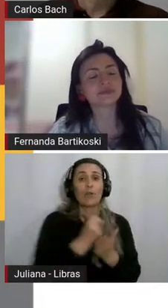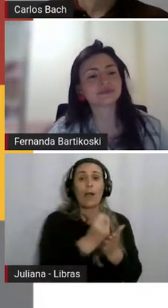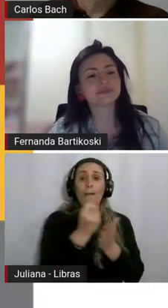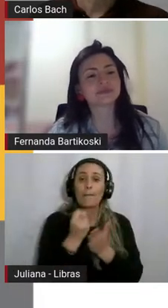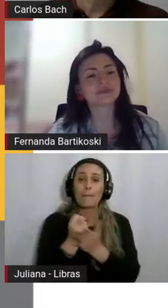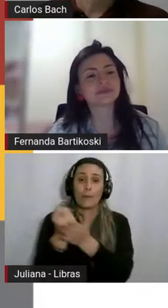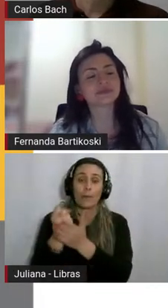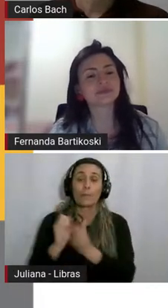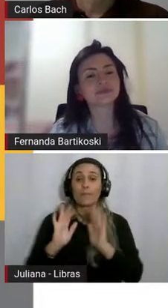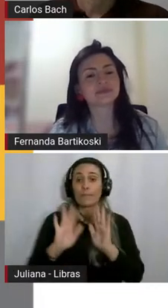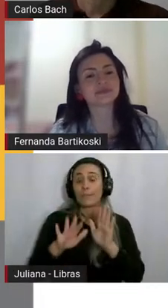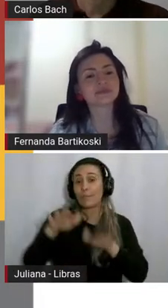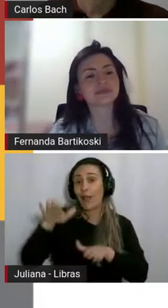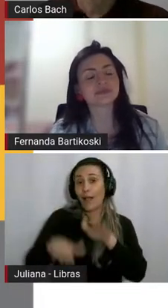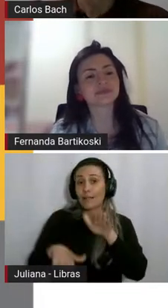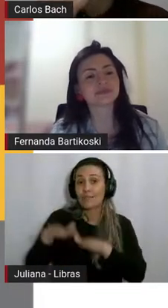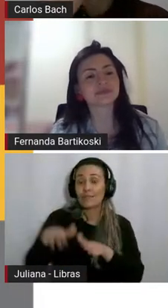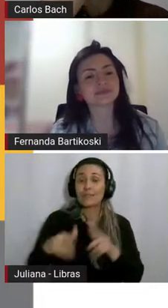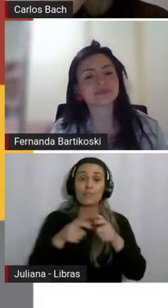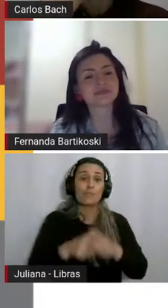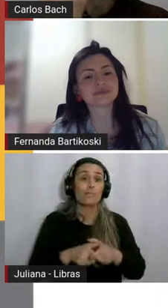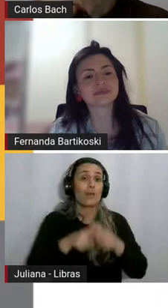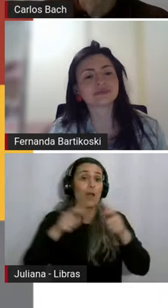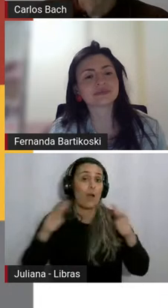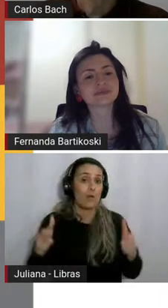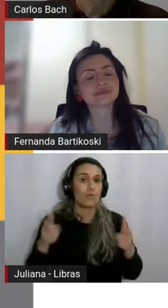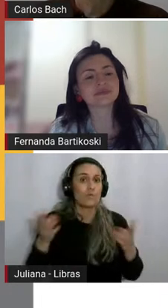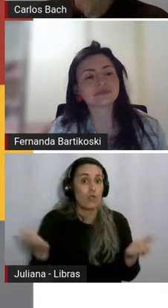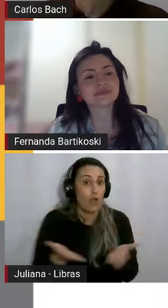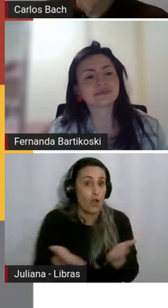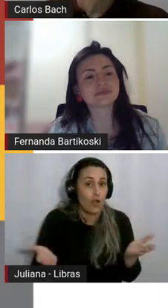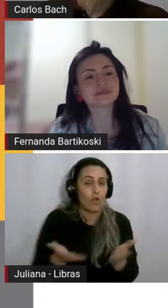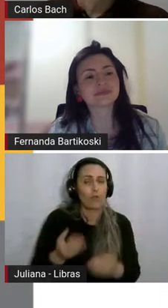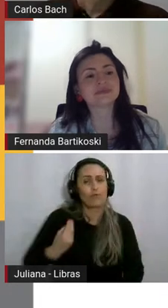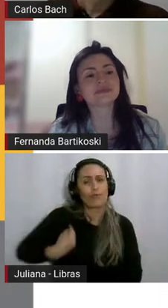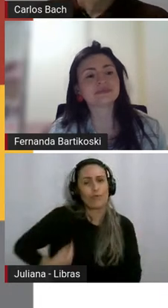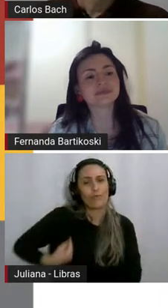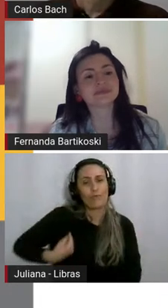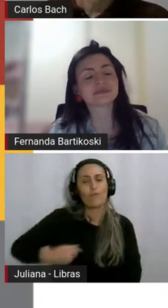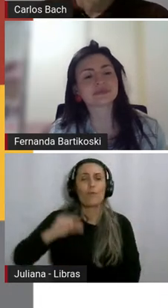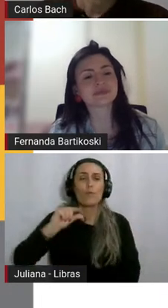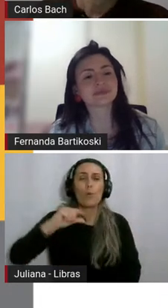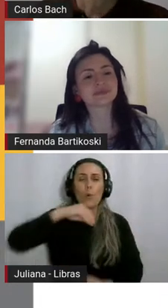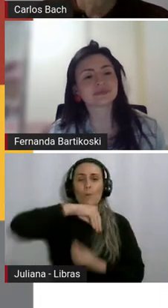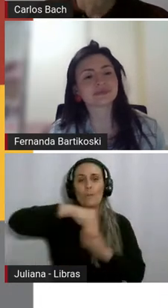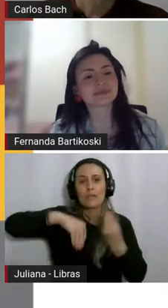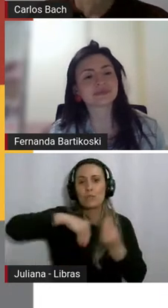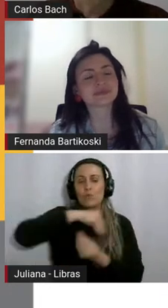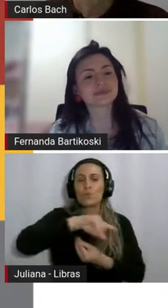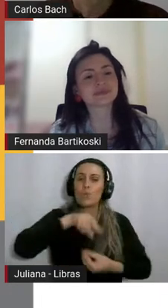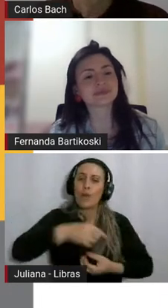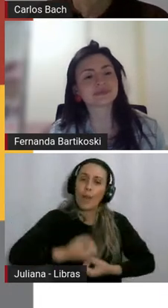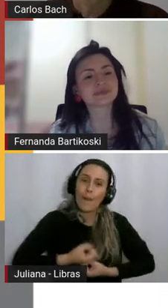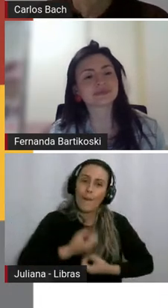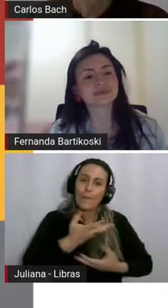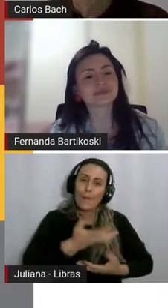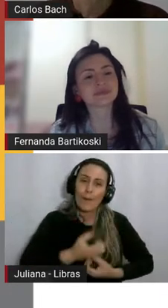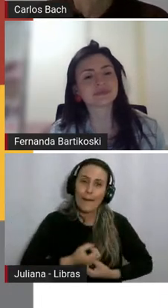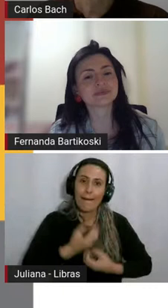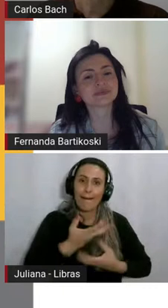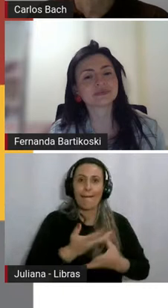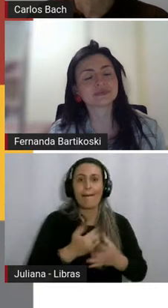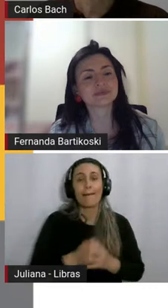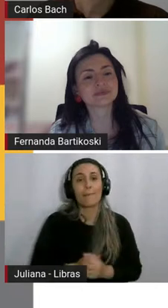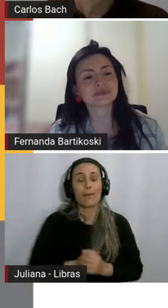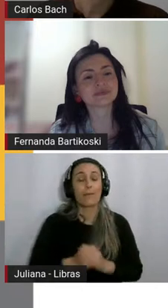a maioria das crônicas hoje, né, tem muito do poético, algumas ainda conservam essa